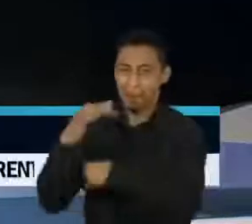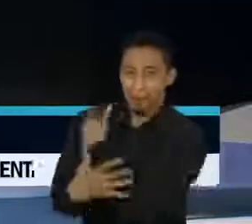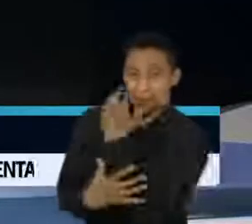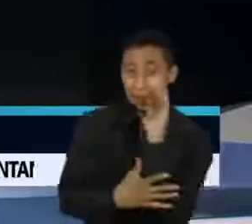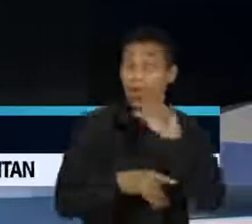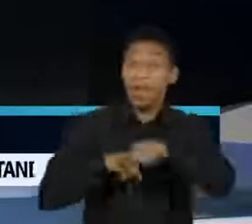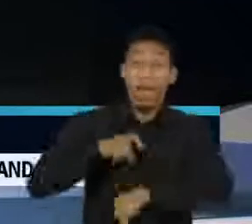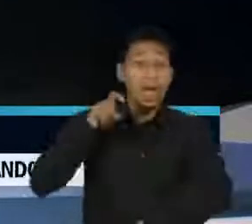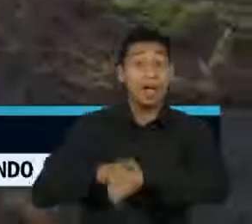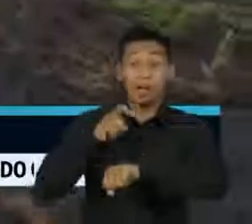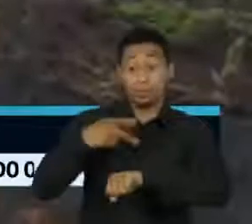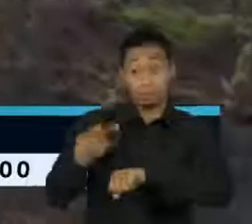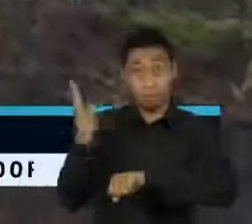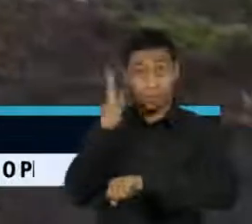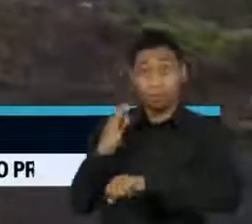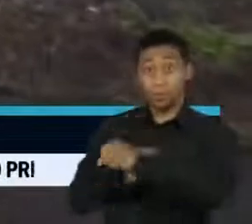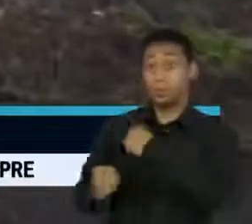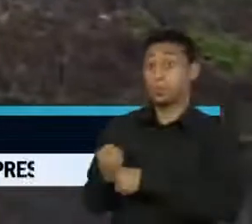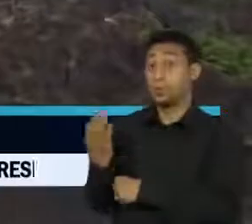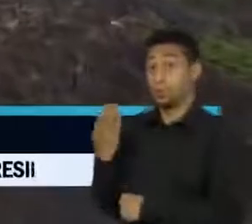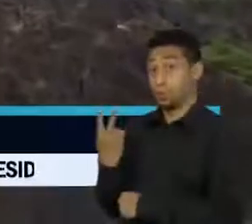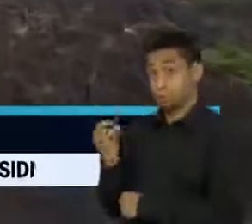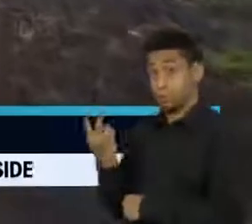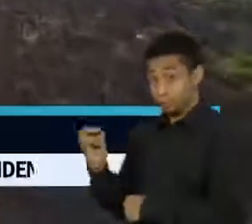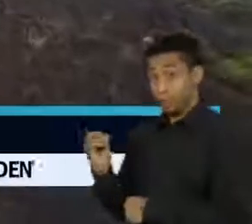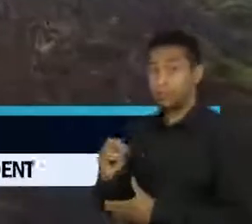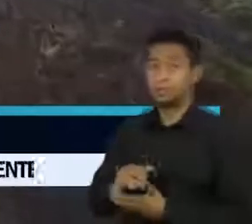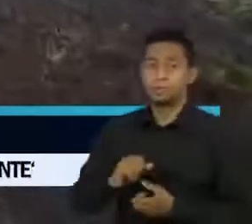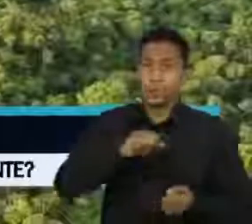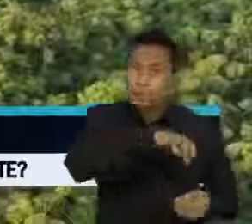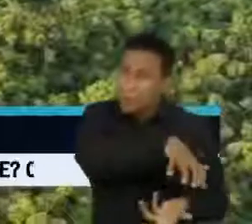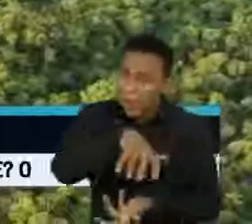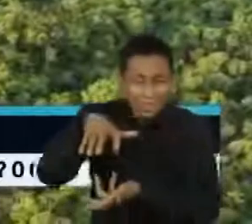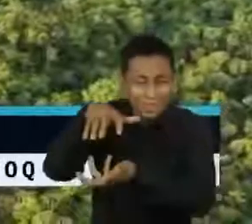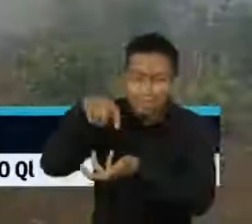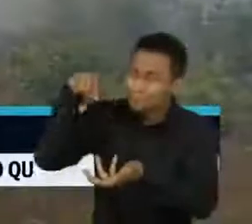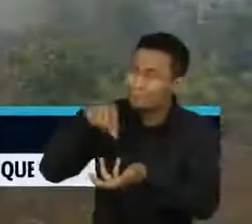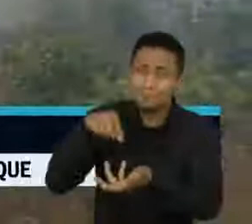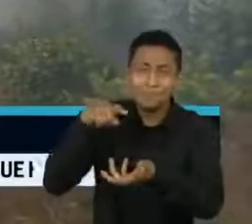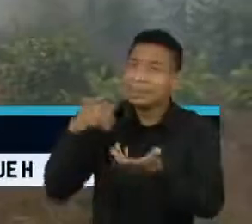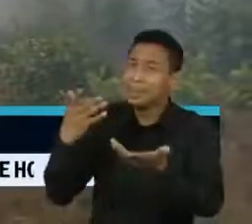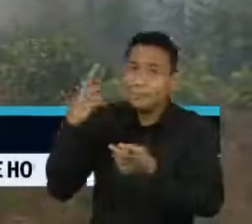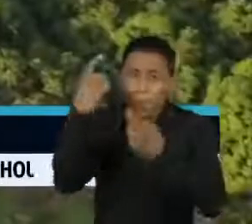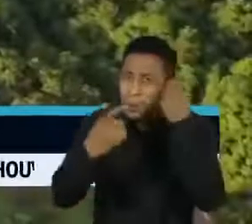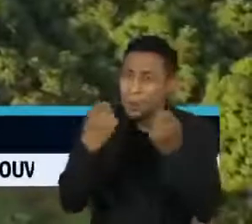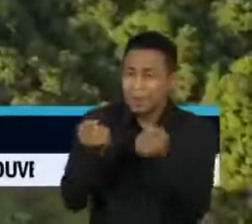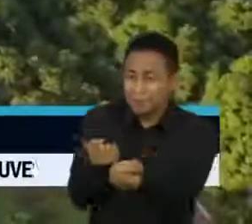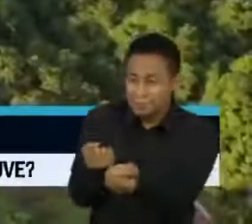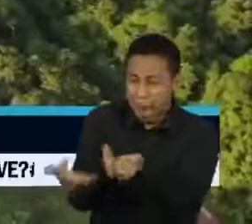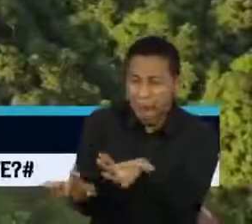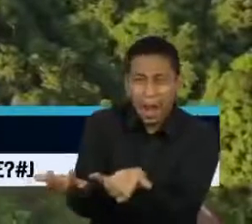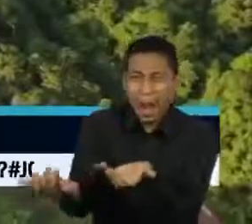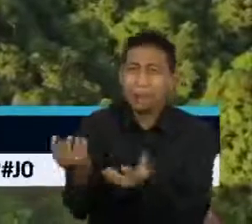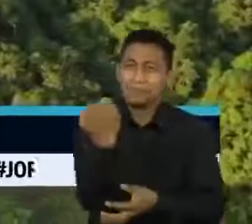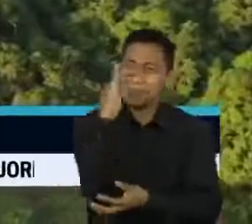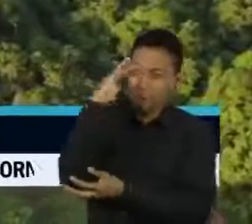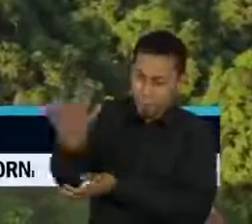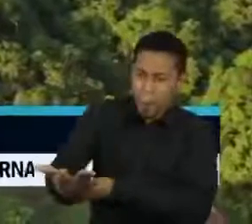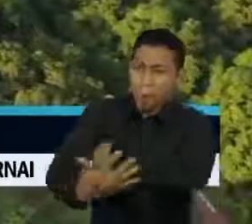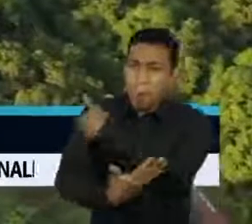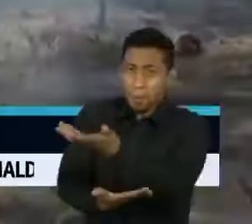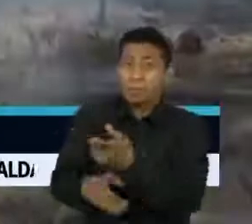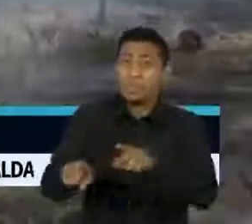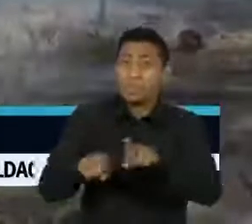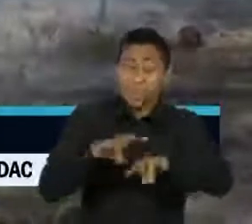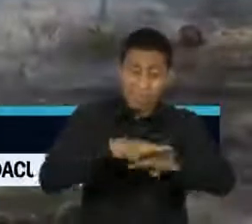recorde no ano passado. O planeta pede socorro, queimadas, desmatamento, exploração ilegal de